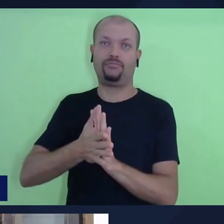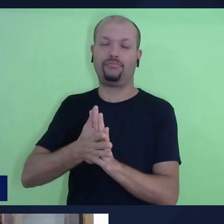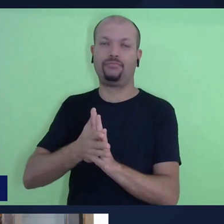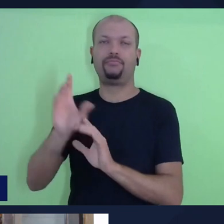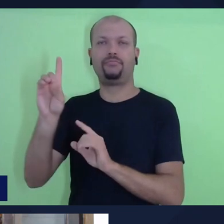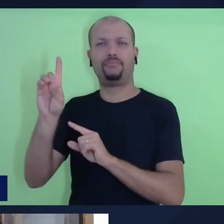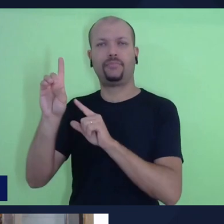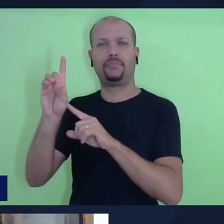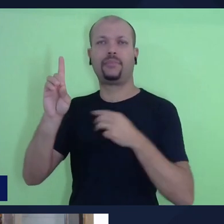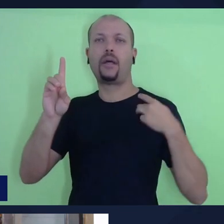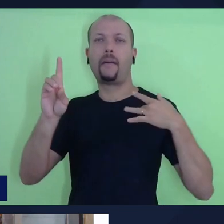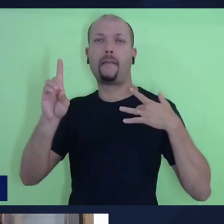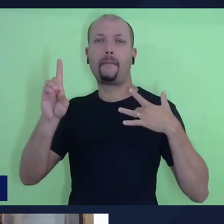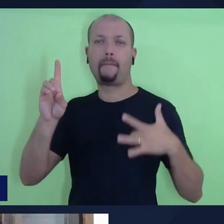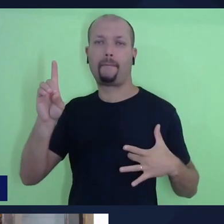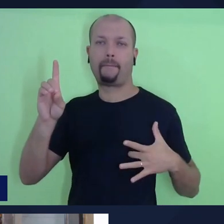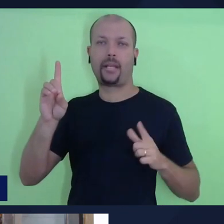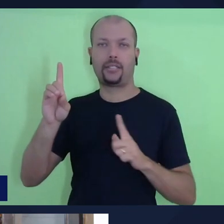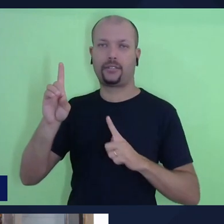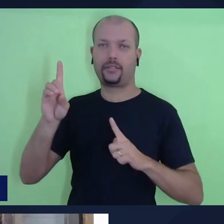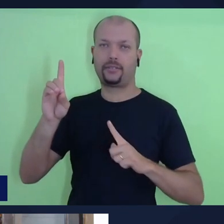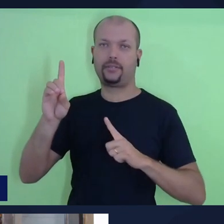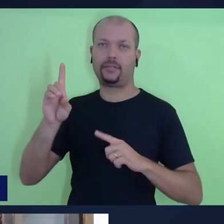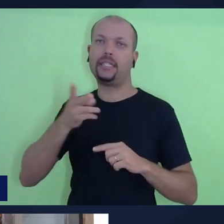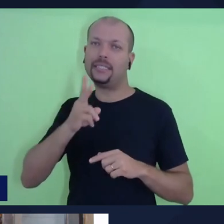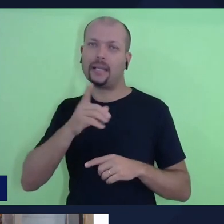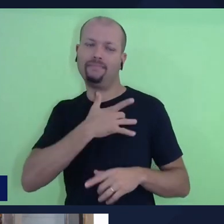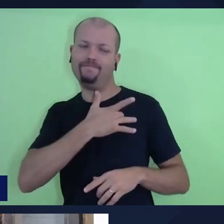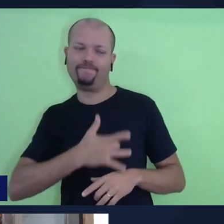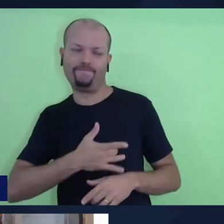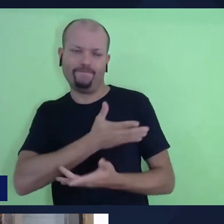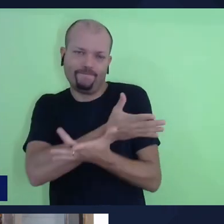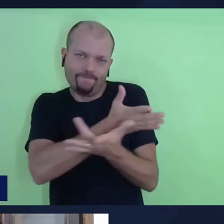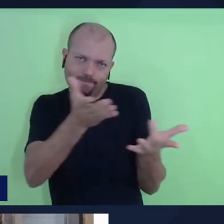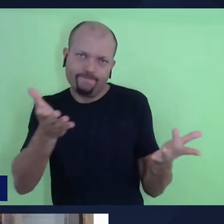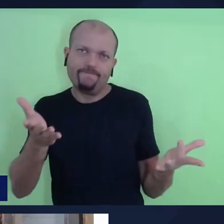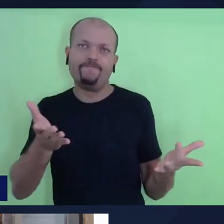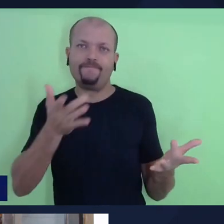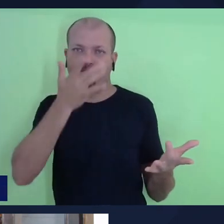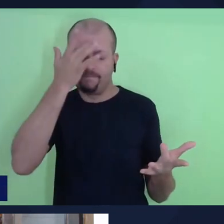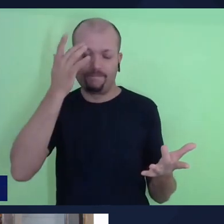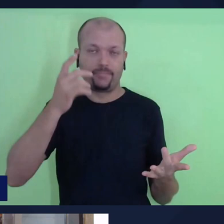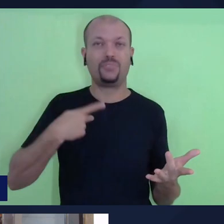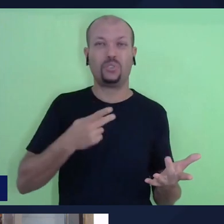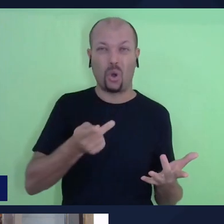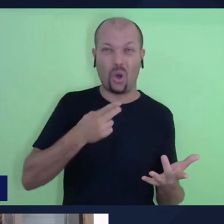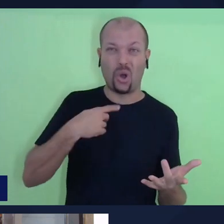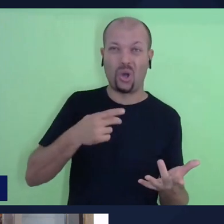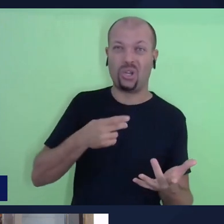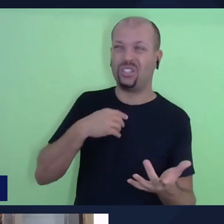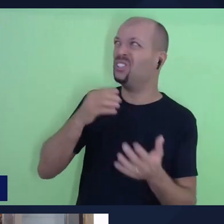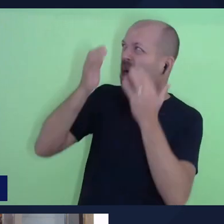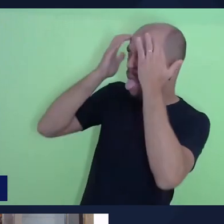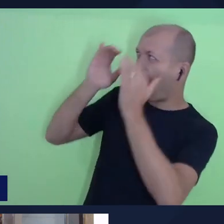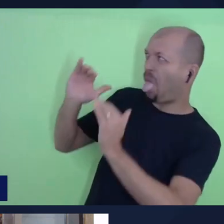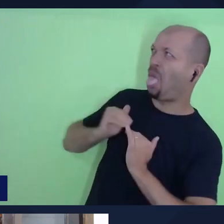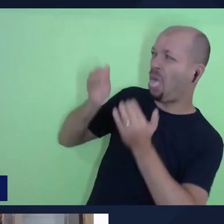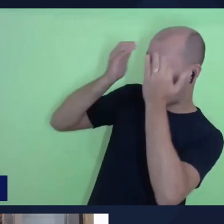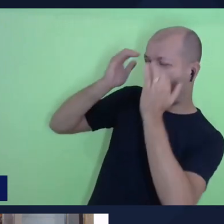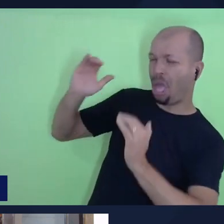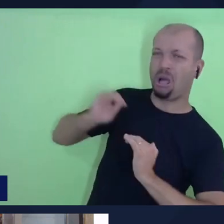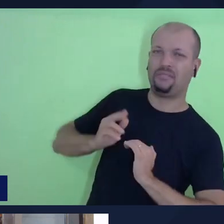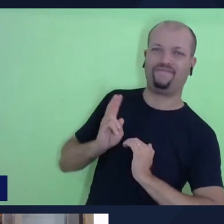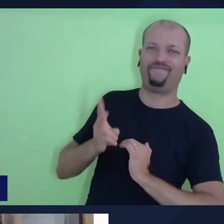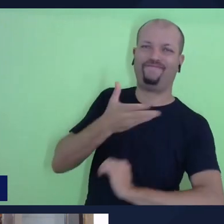misericórdia e a todo momento ele está agindo com misericórdia para conosco, apesar da nossa rebeldia. O que a gente vê